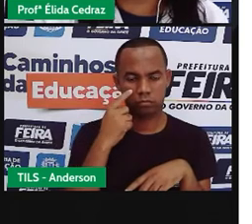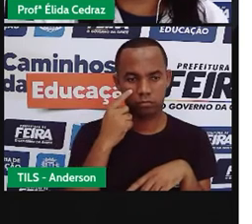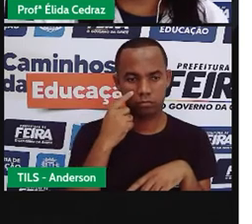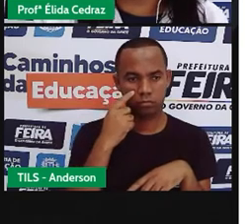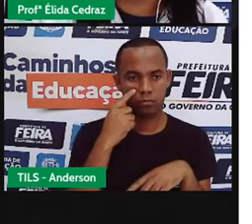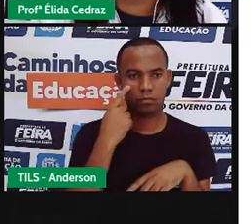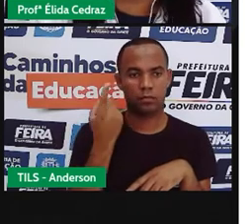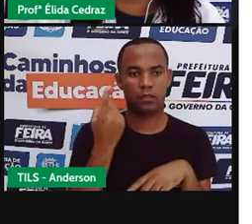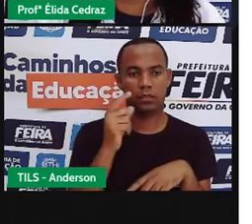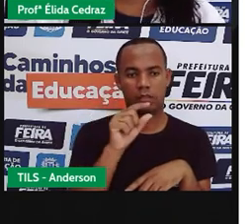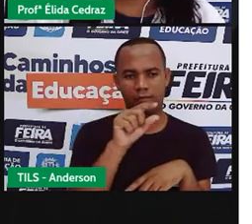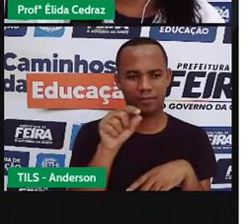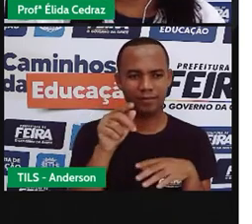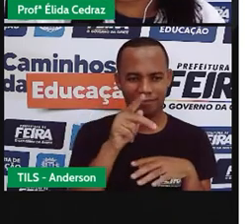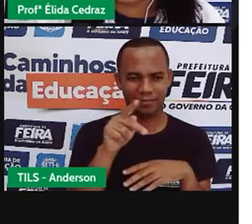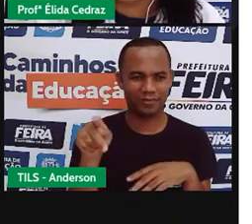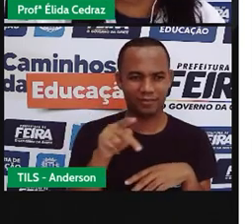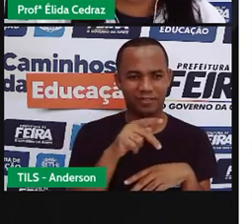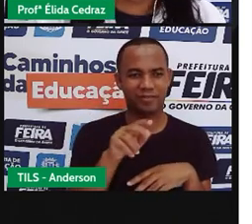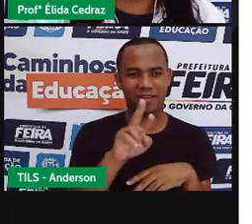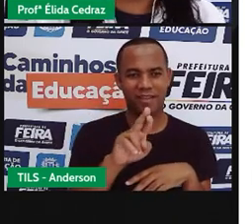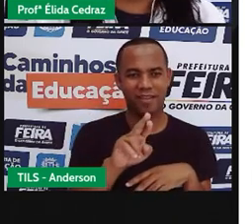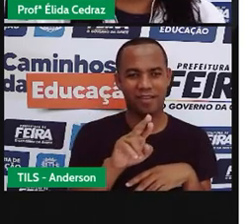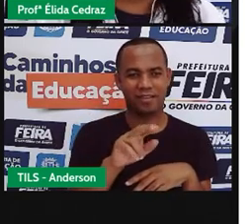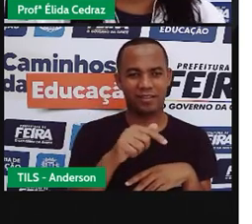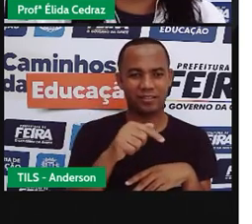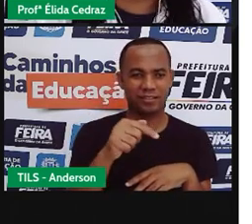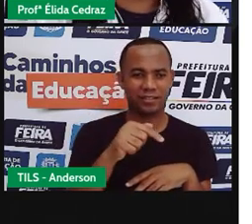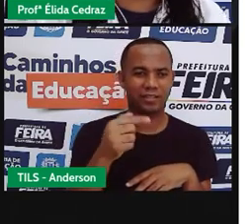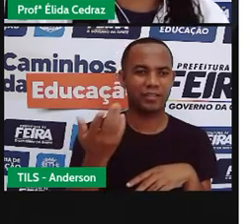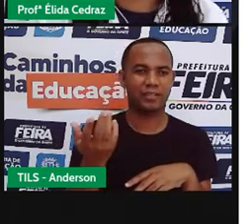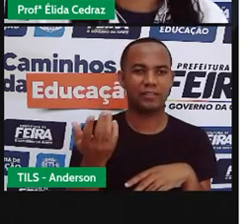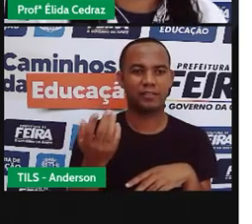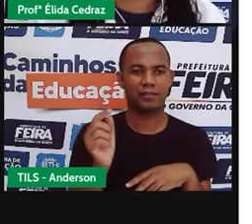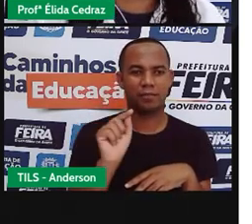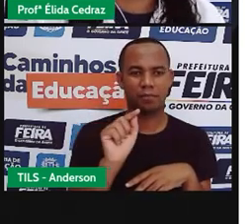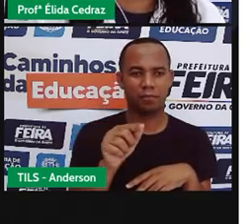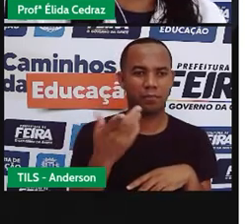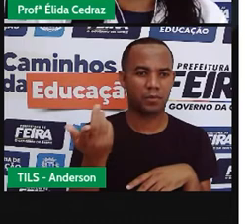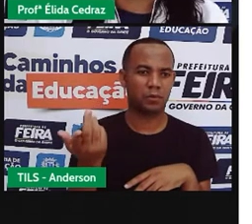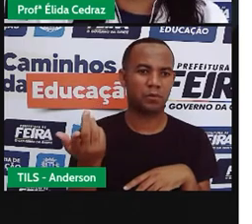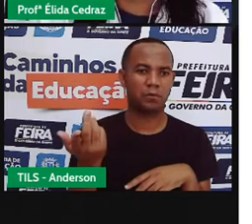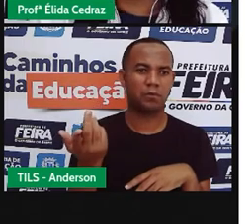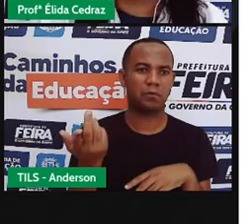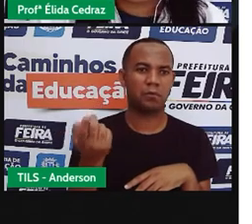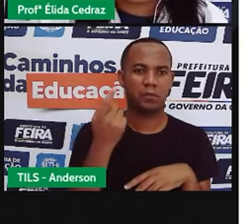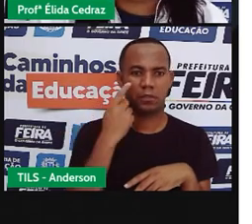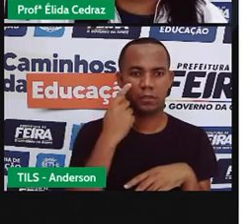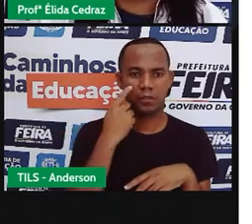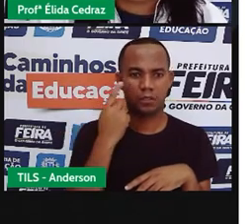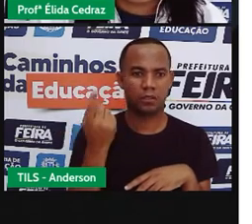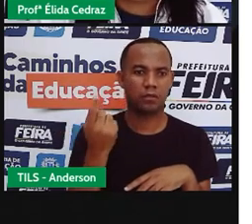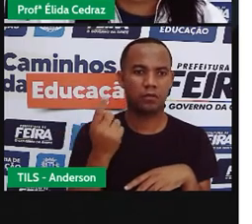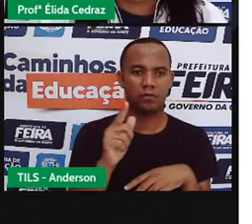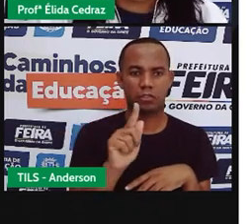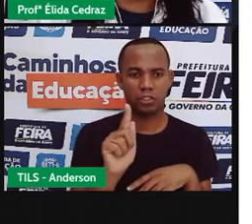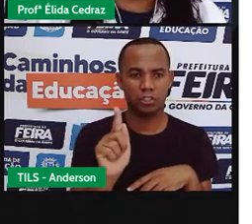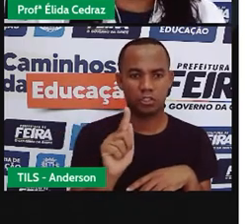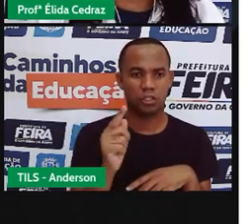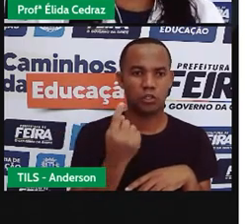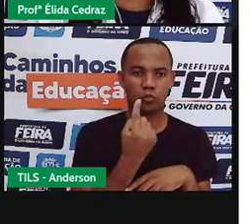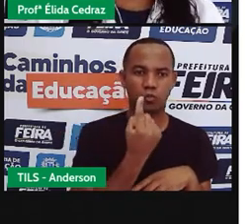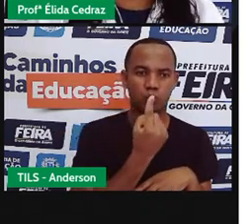.com o r7 o ig esses portais são 100% confiáveis